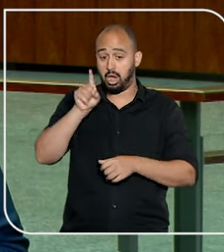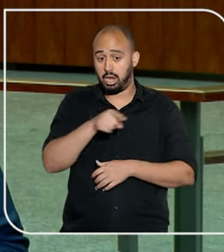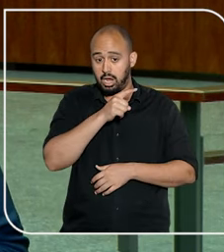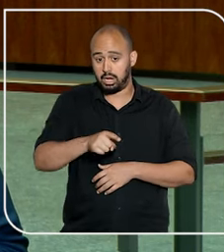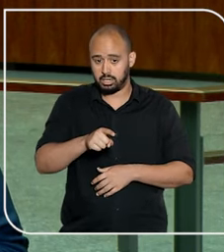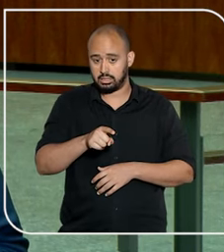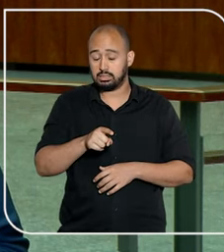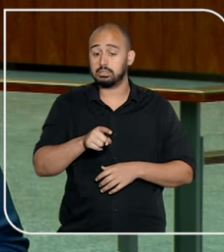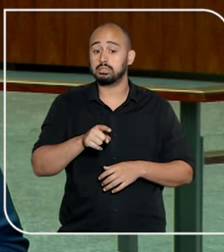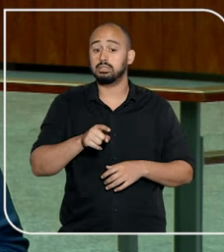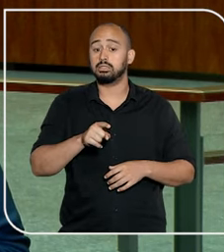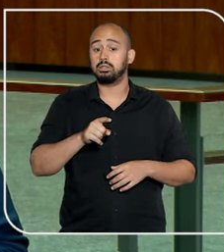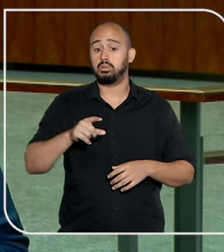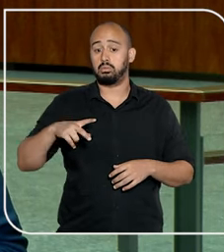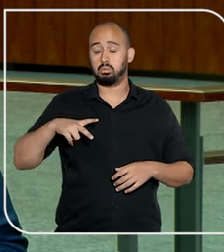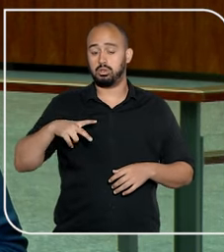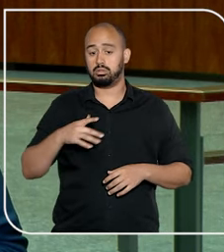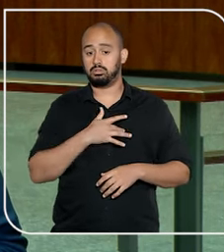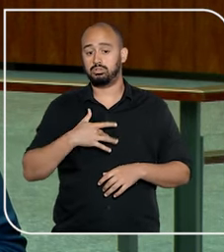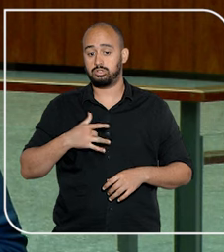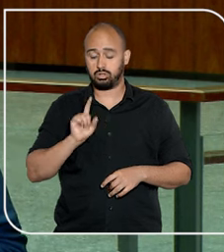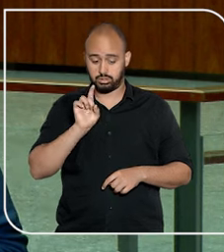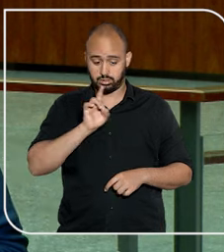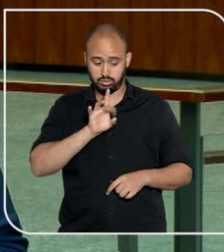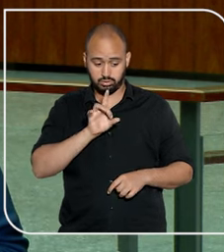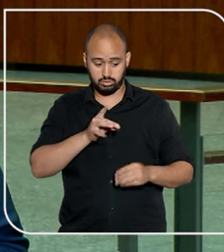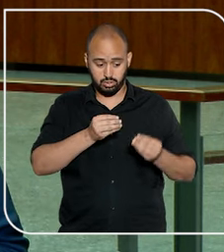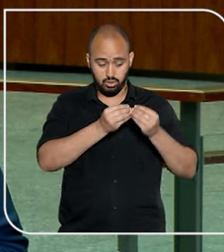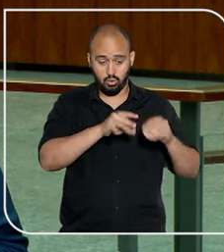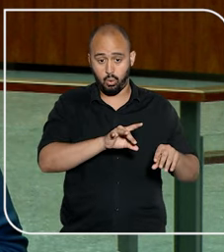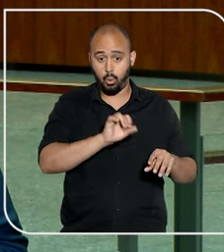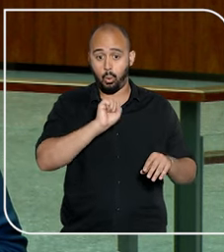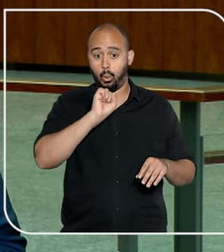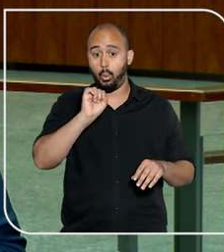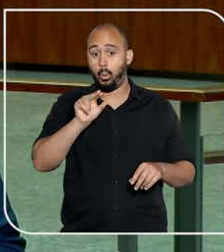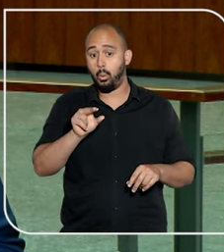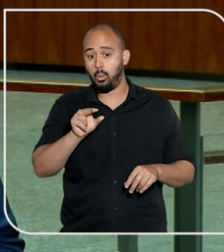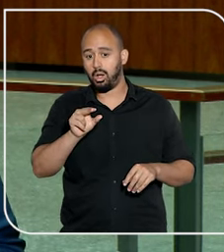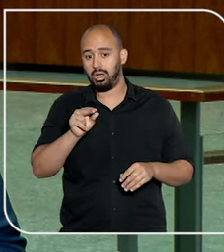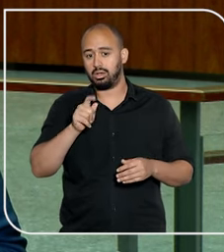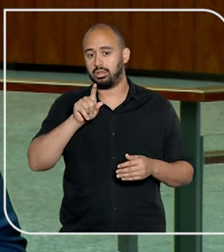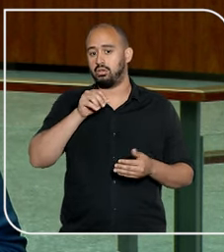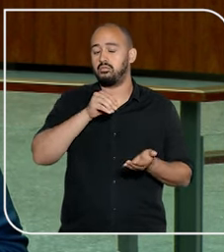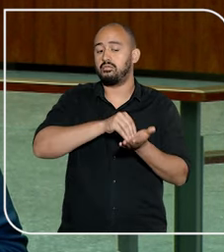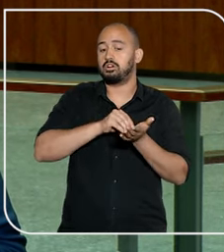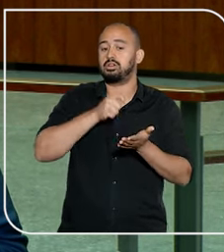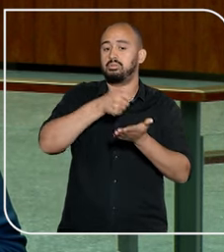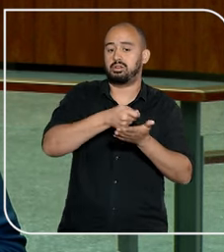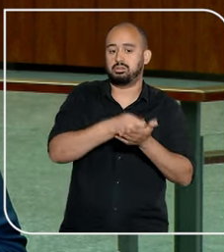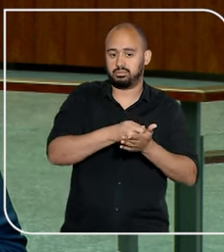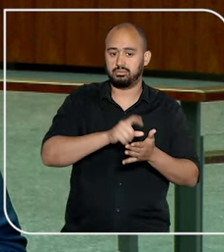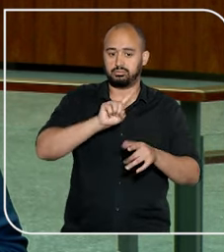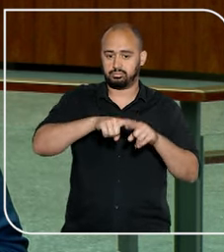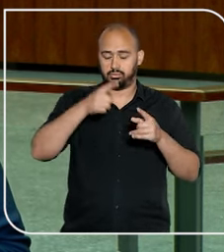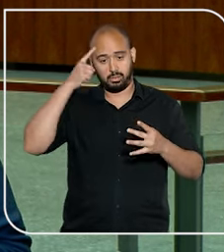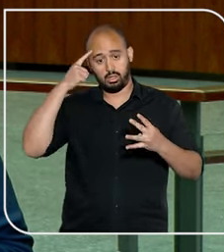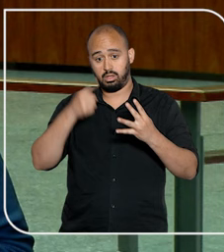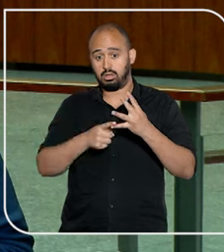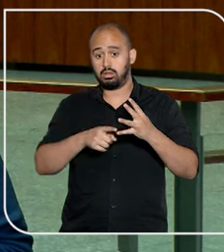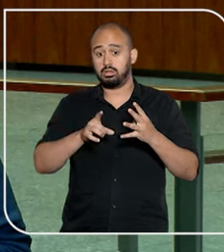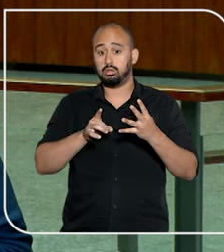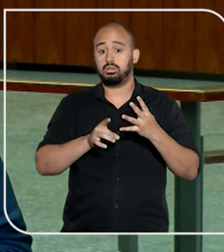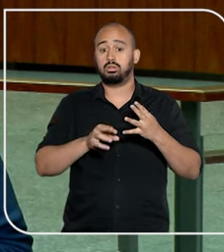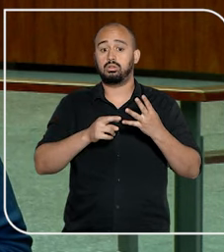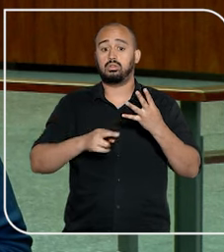planos de saúde individual, a menos que haja fraude ou inadimplência por mais de 60 dias. E uma decisão em recurso